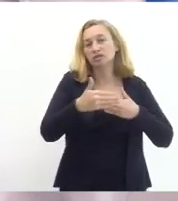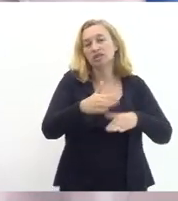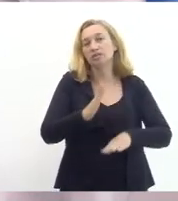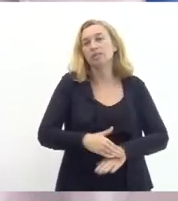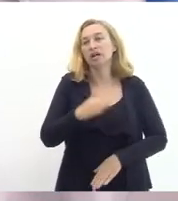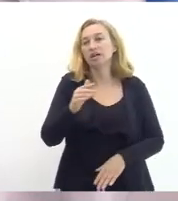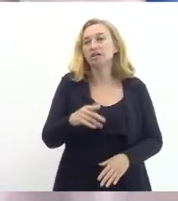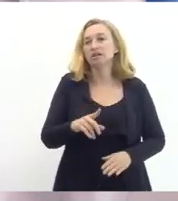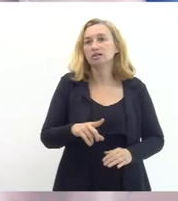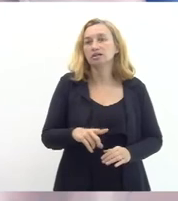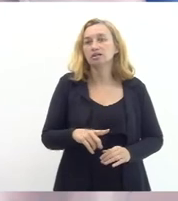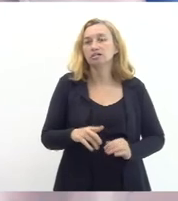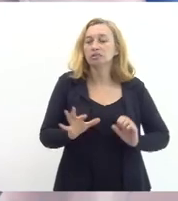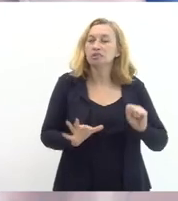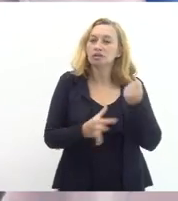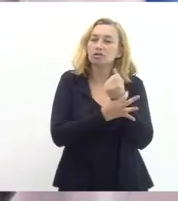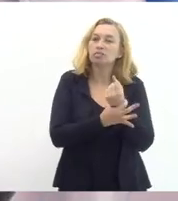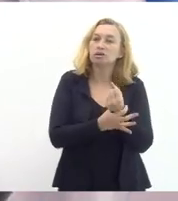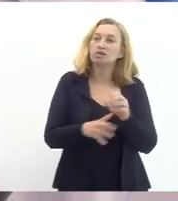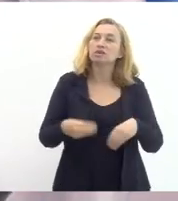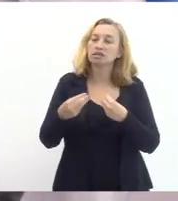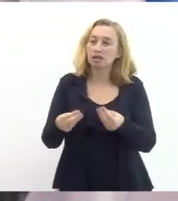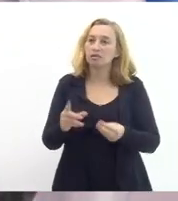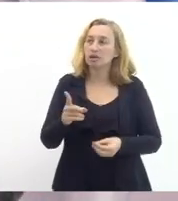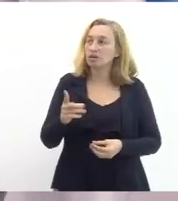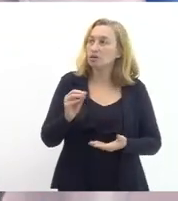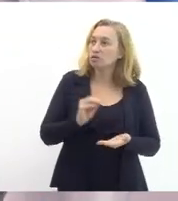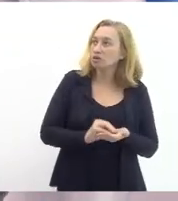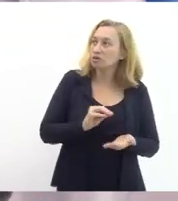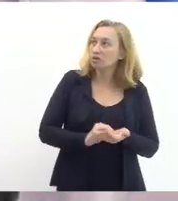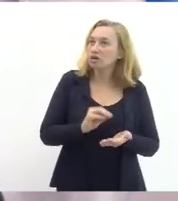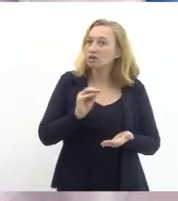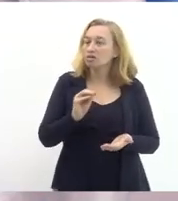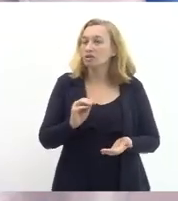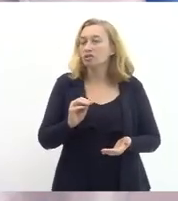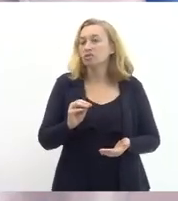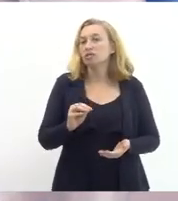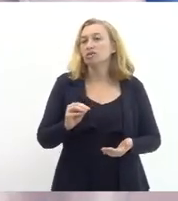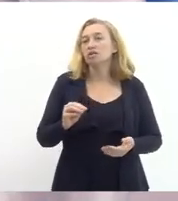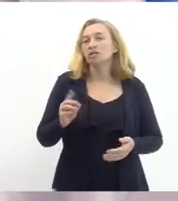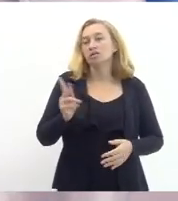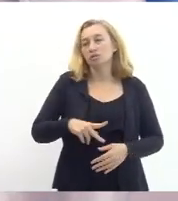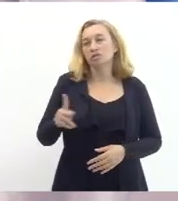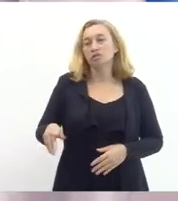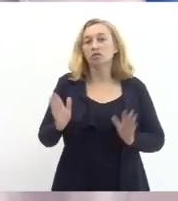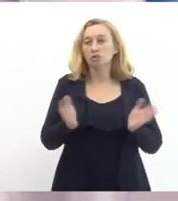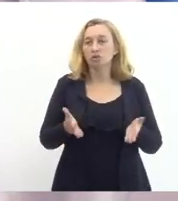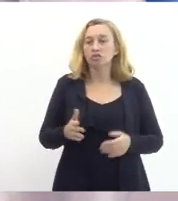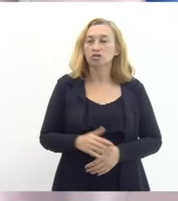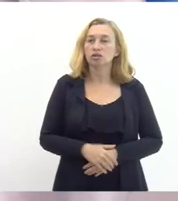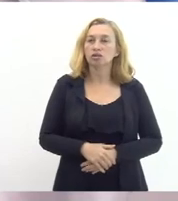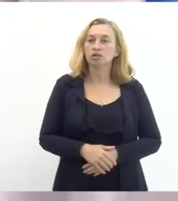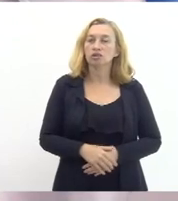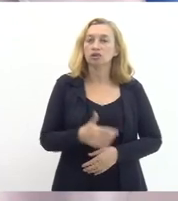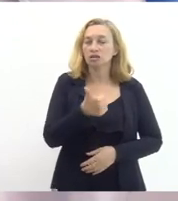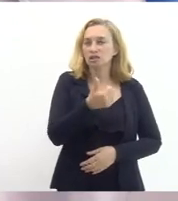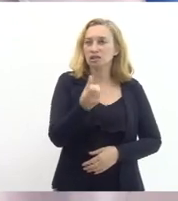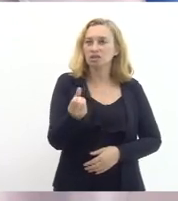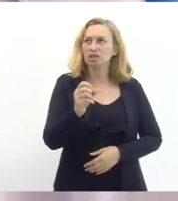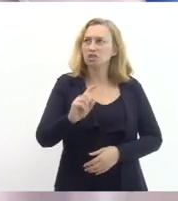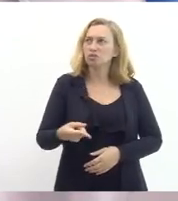puder nisso para nos dar uma margem de segurança para que a gente não viva falta de professores como a gente tem vivido hoje esse número das 16 mil